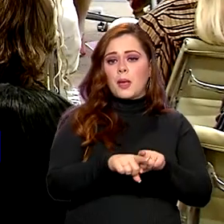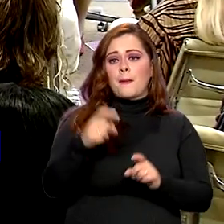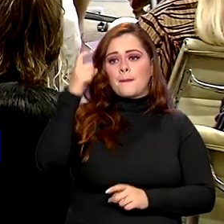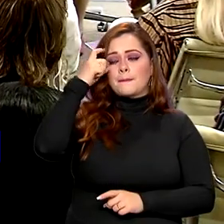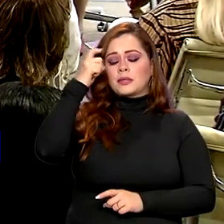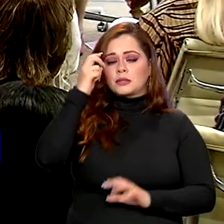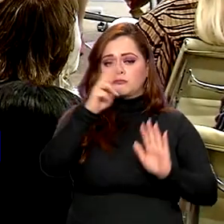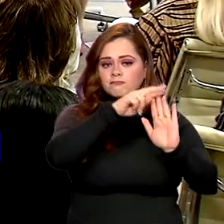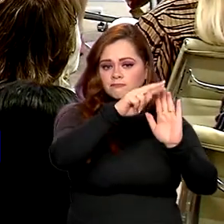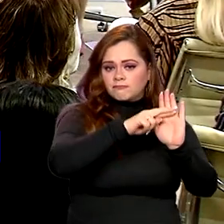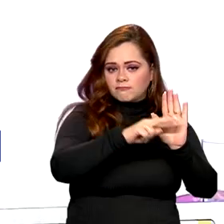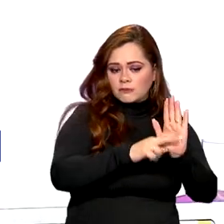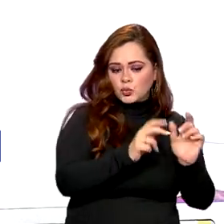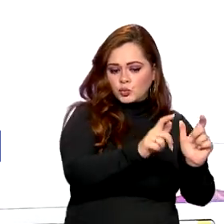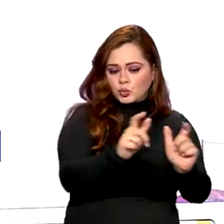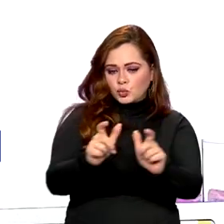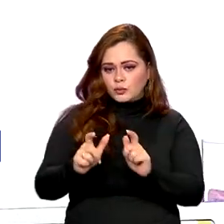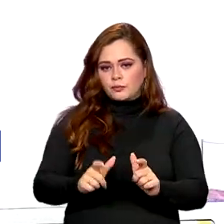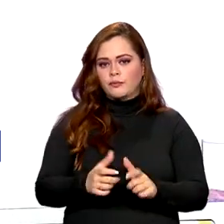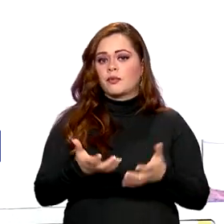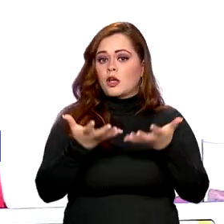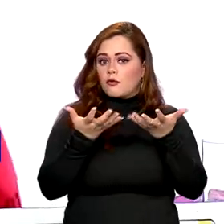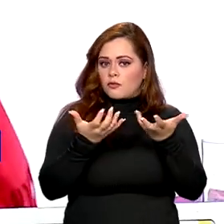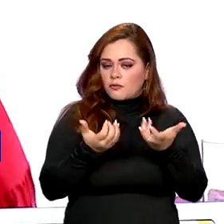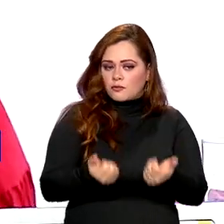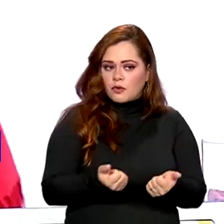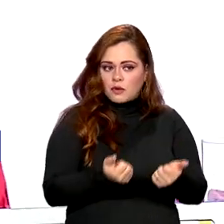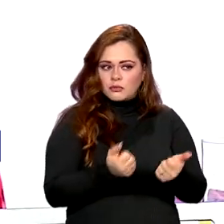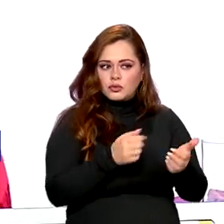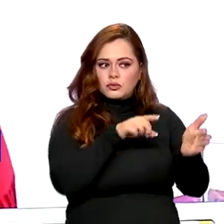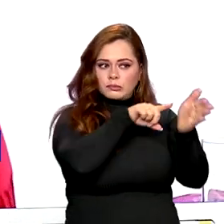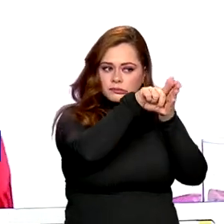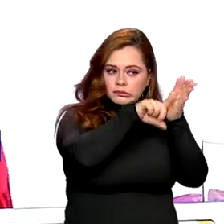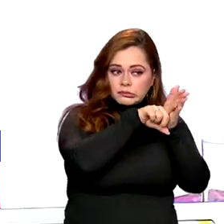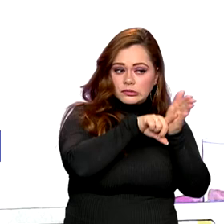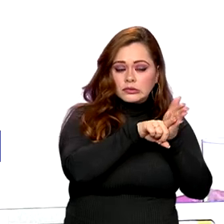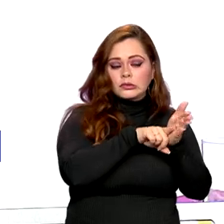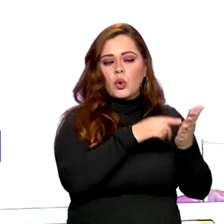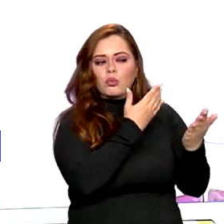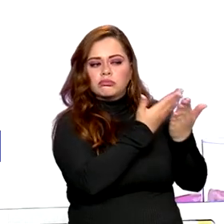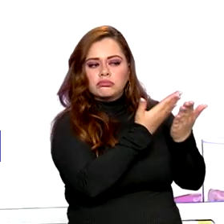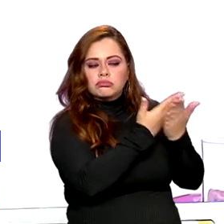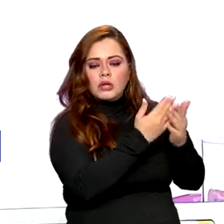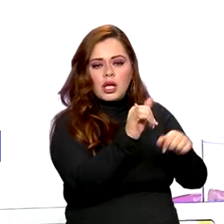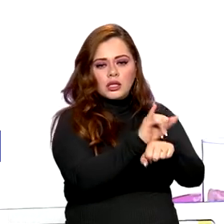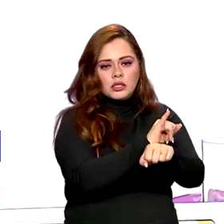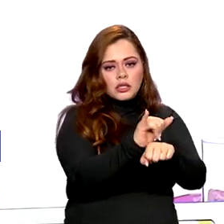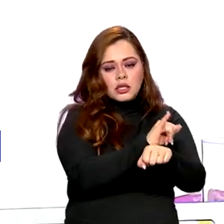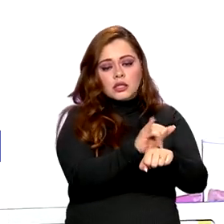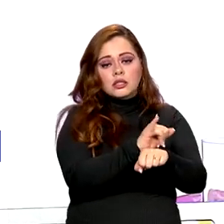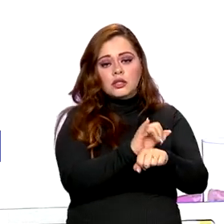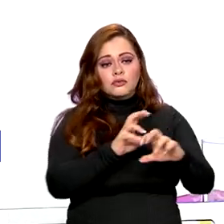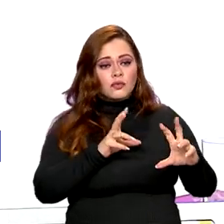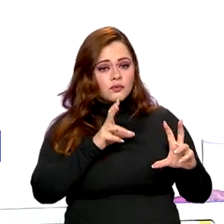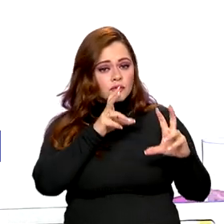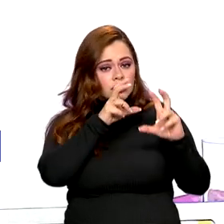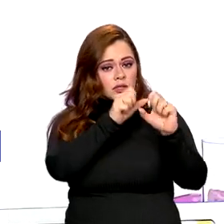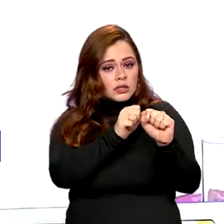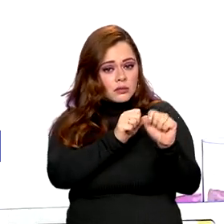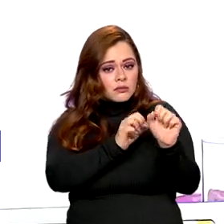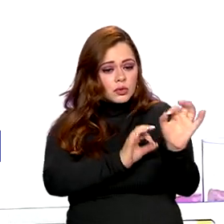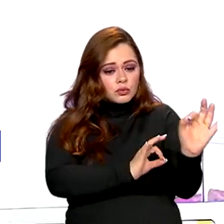desses locais. Vamos traçar as estratégias de fortalecimento, de